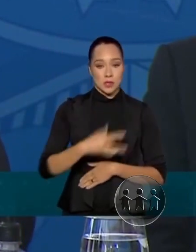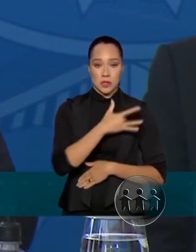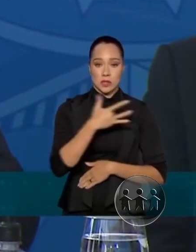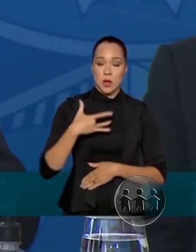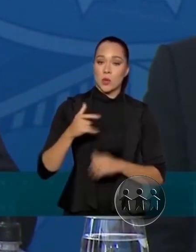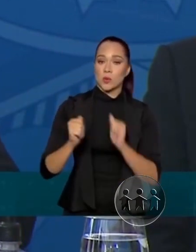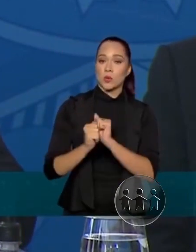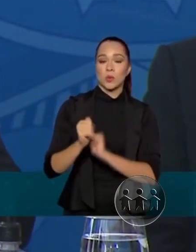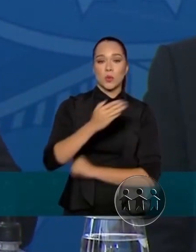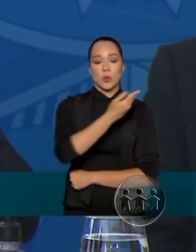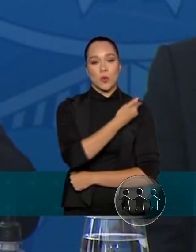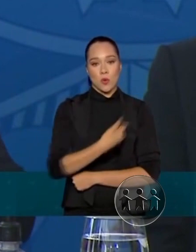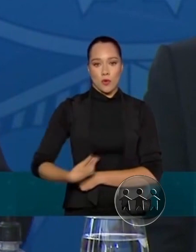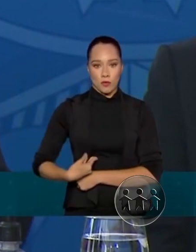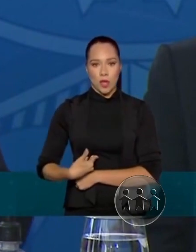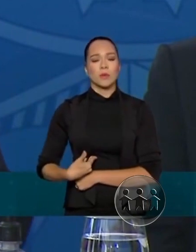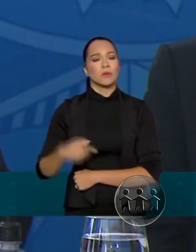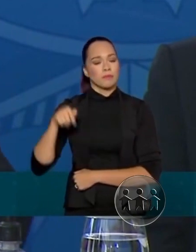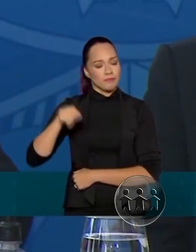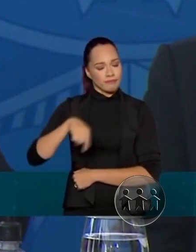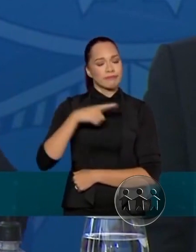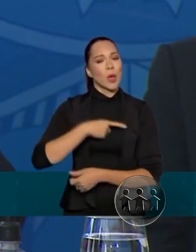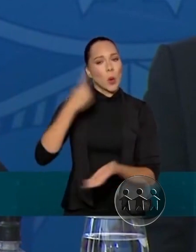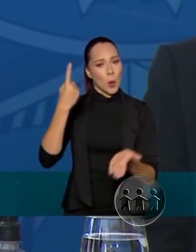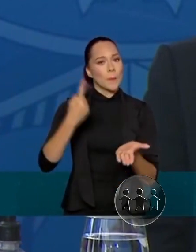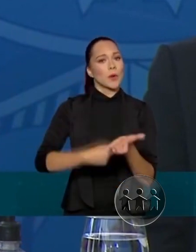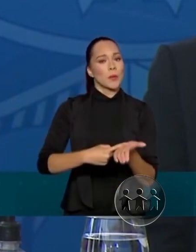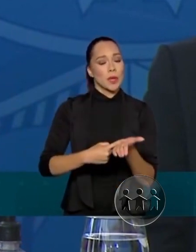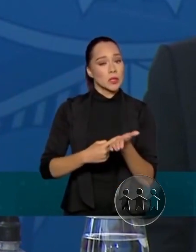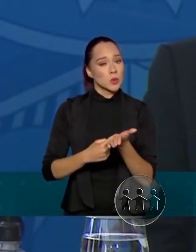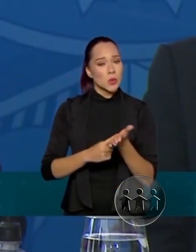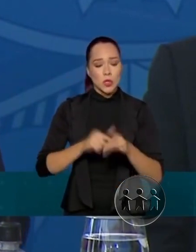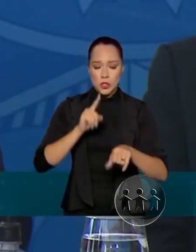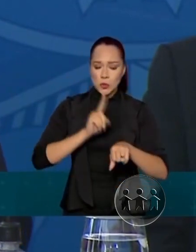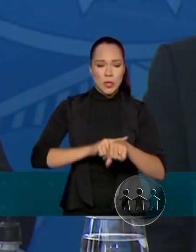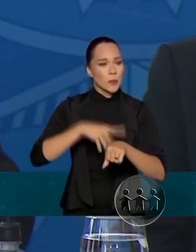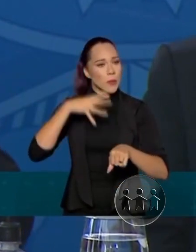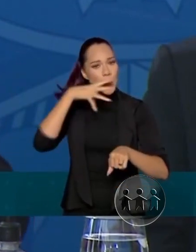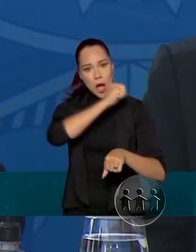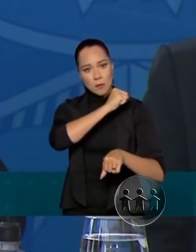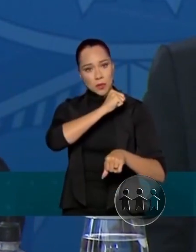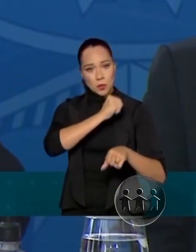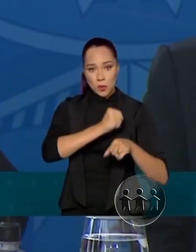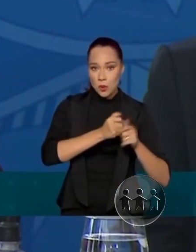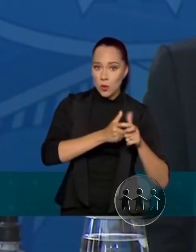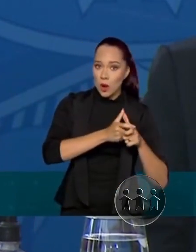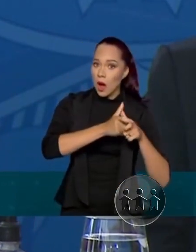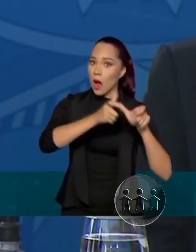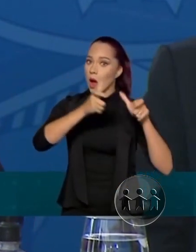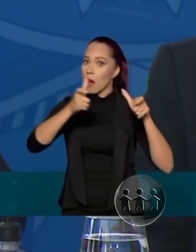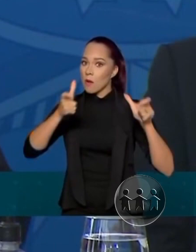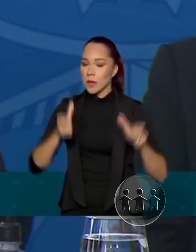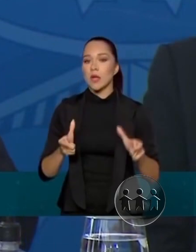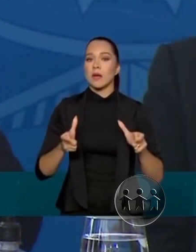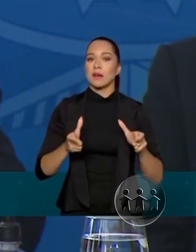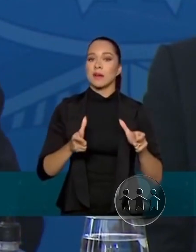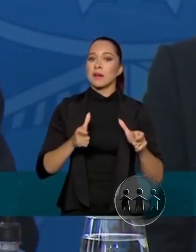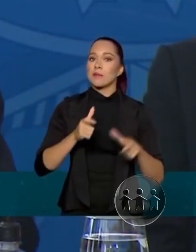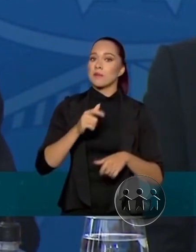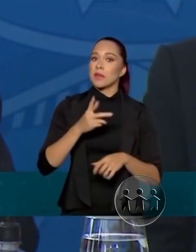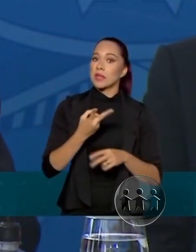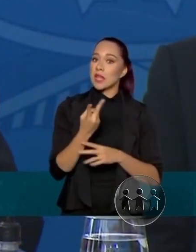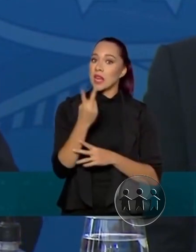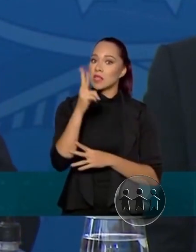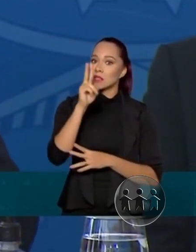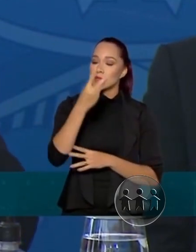assumem o compromisso de, em curto prazo, aumentar pelo menos em três